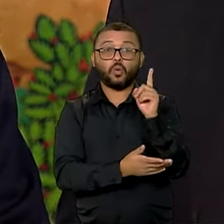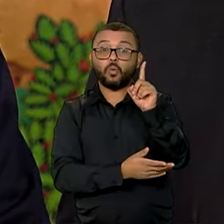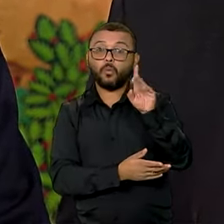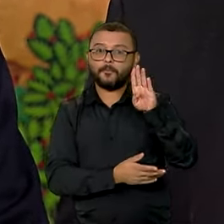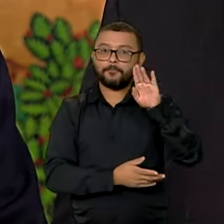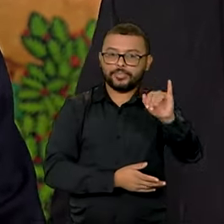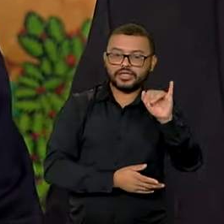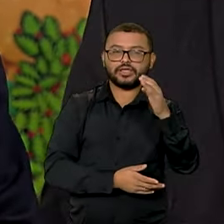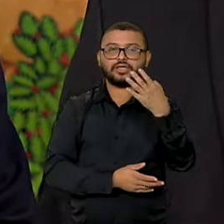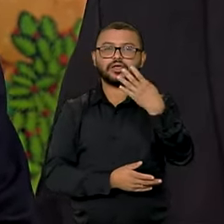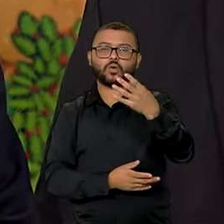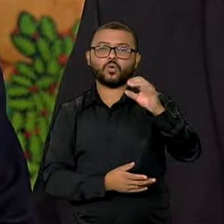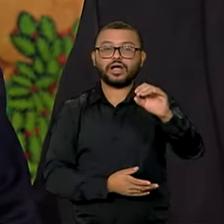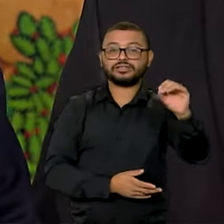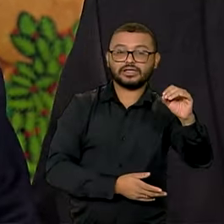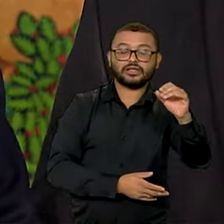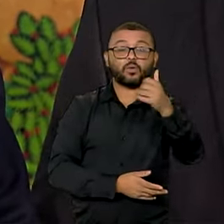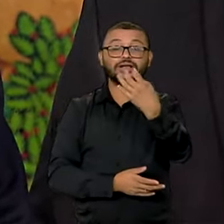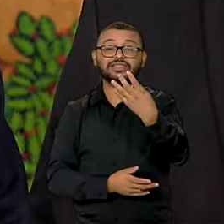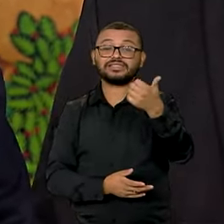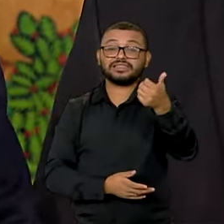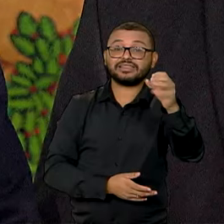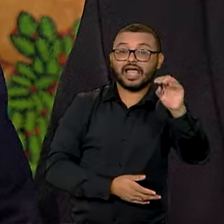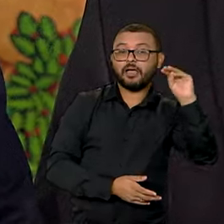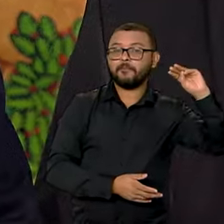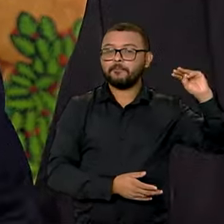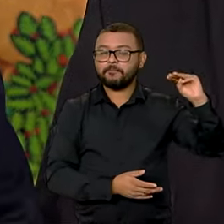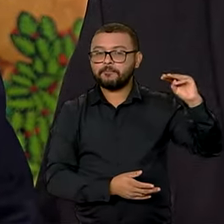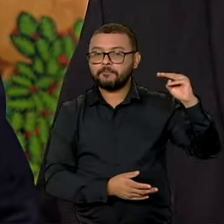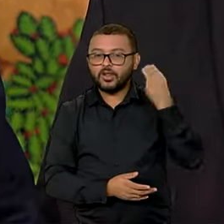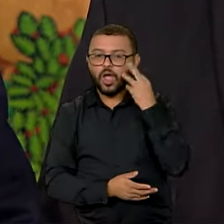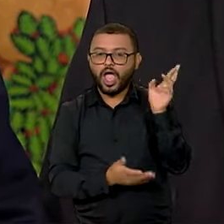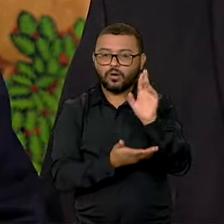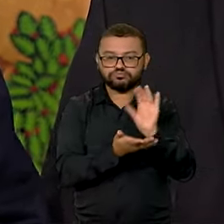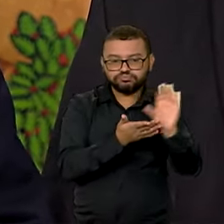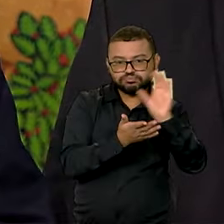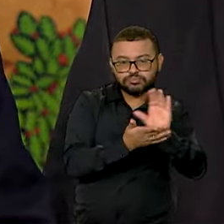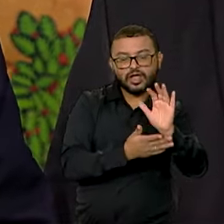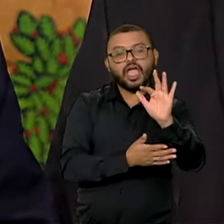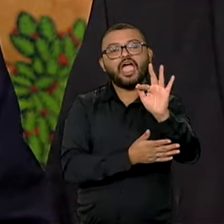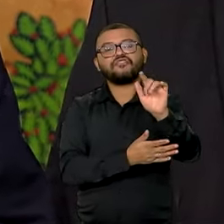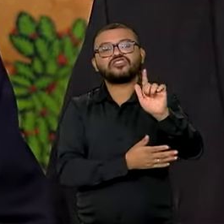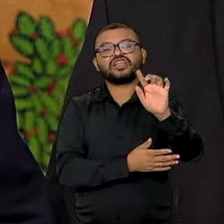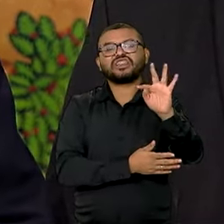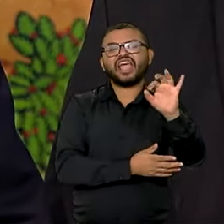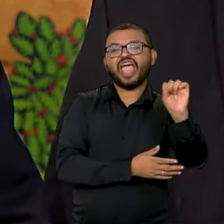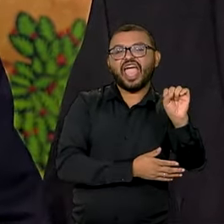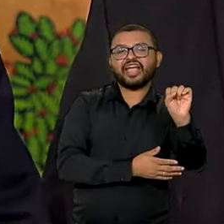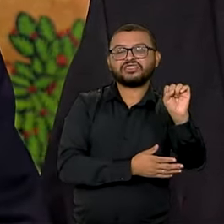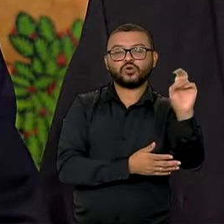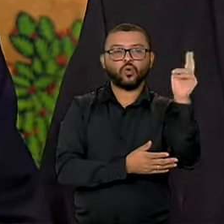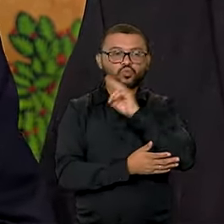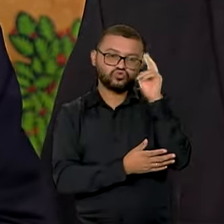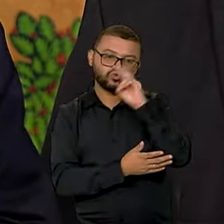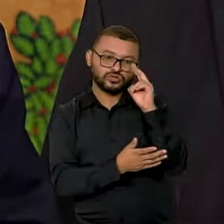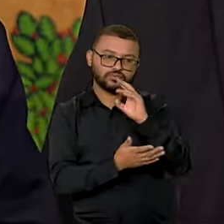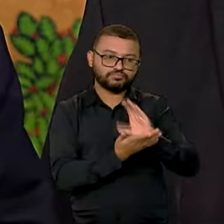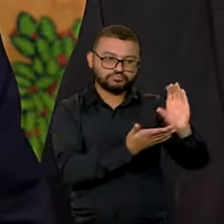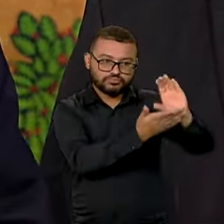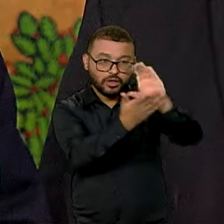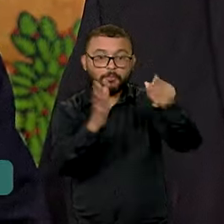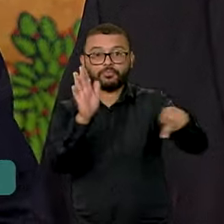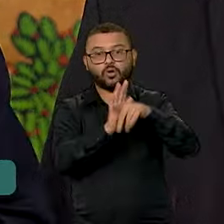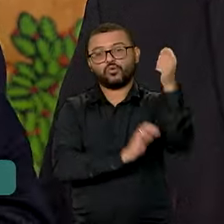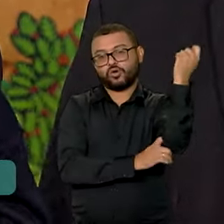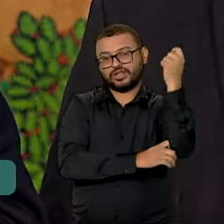.410 milhões de reais distribuídos pelo FGTS Calamidadas em 441 municípios no Rio